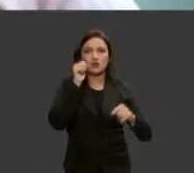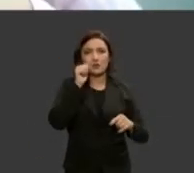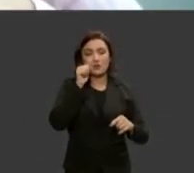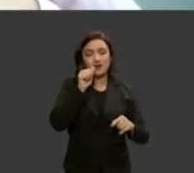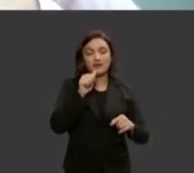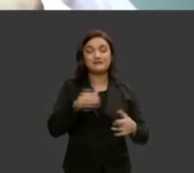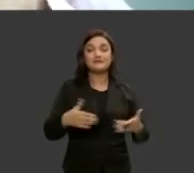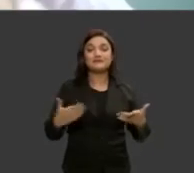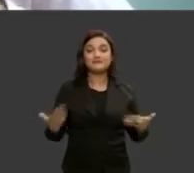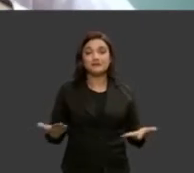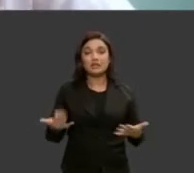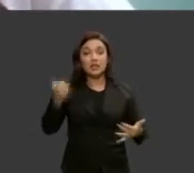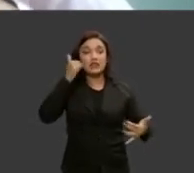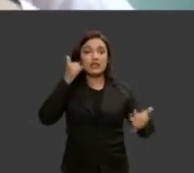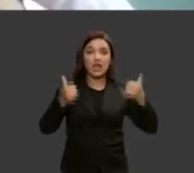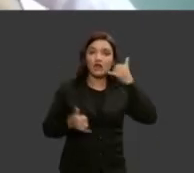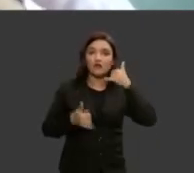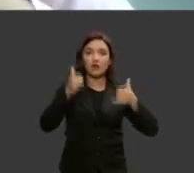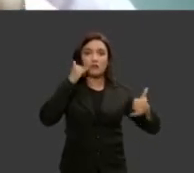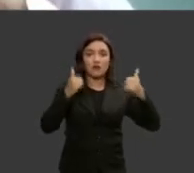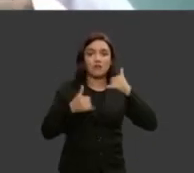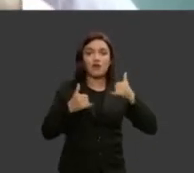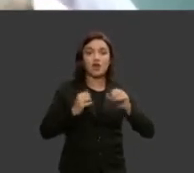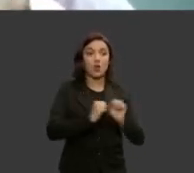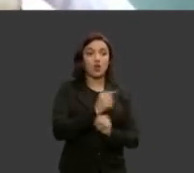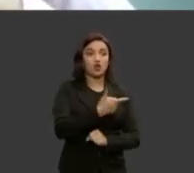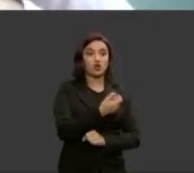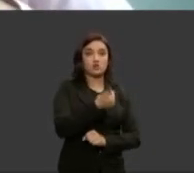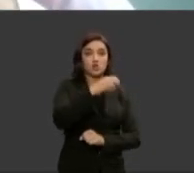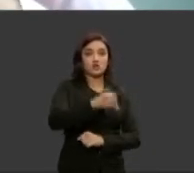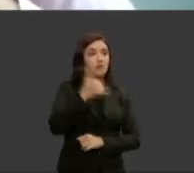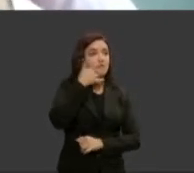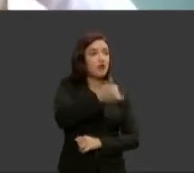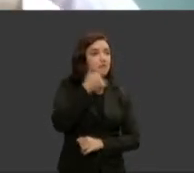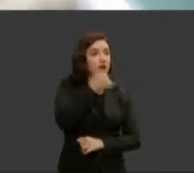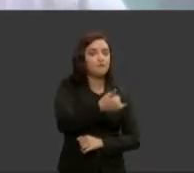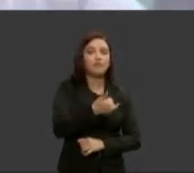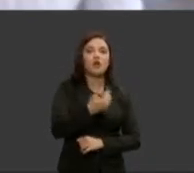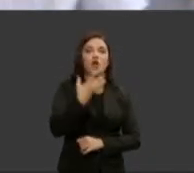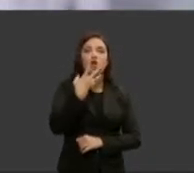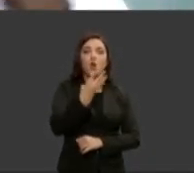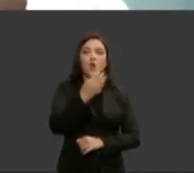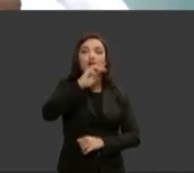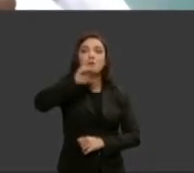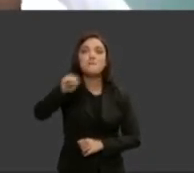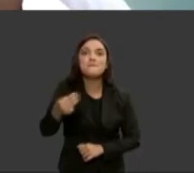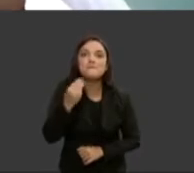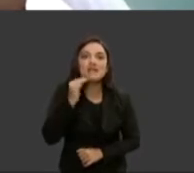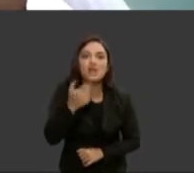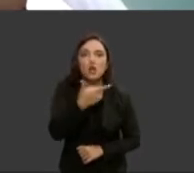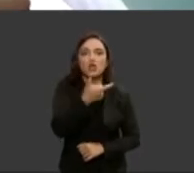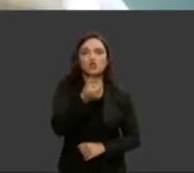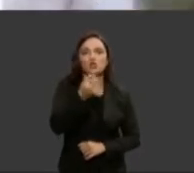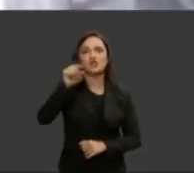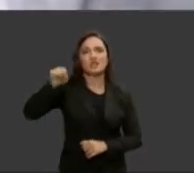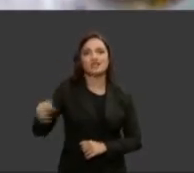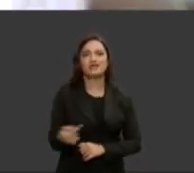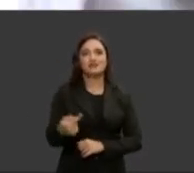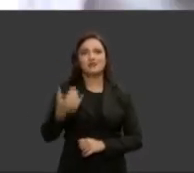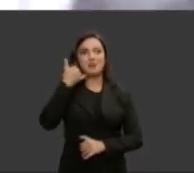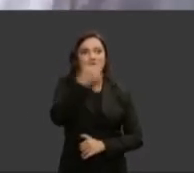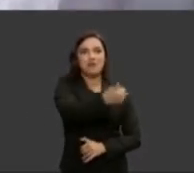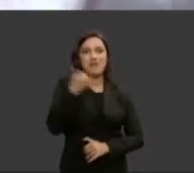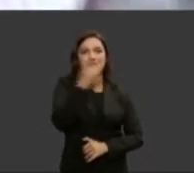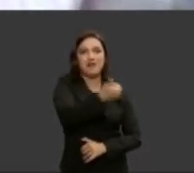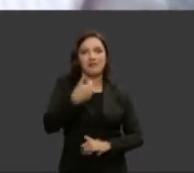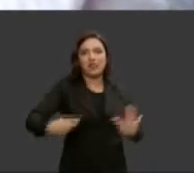doutora Alice o nosso telefone tocou em 2019 4 milhões e 200 mil vezes aqui no ministério no ano